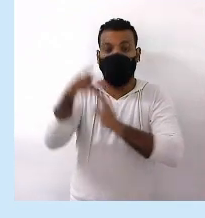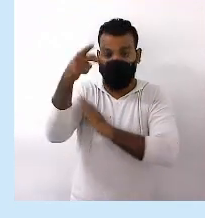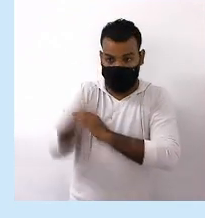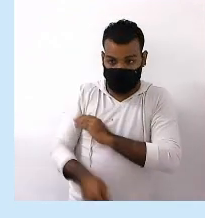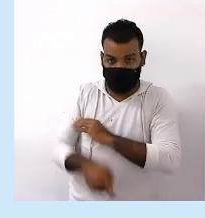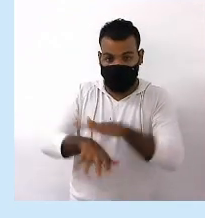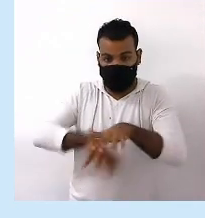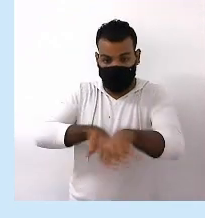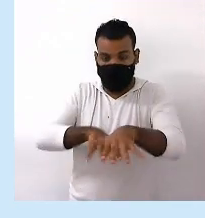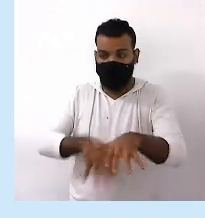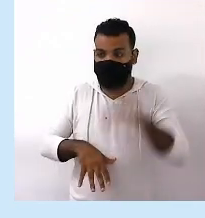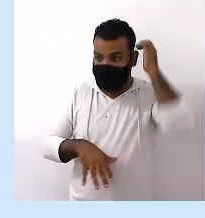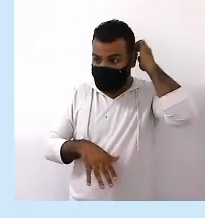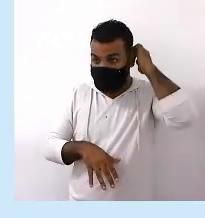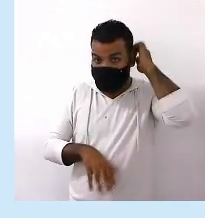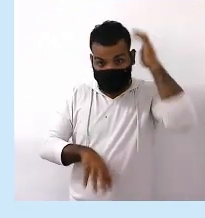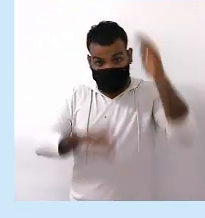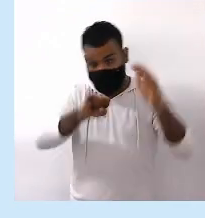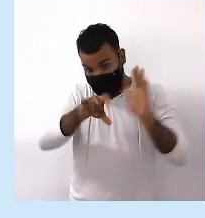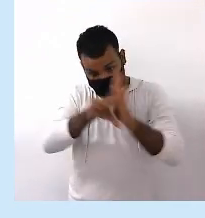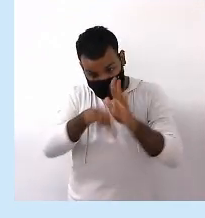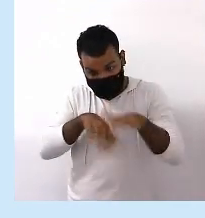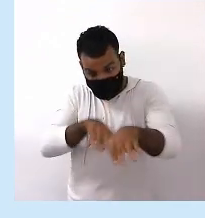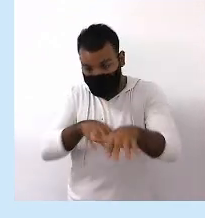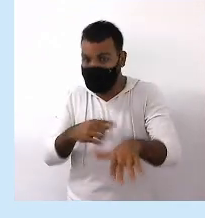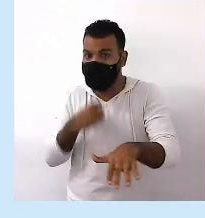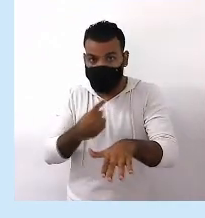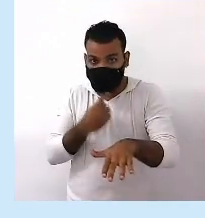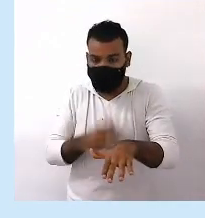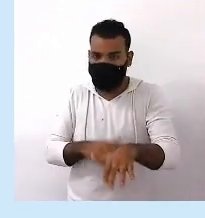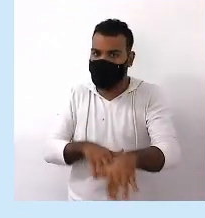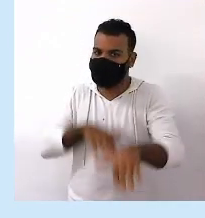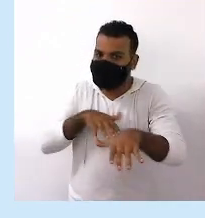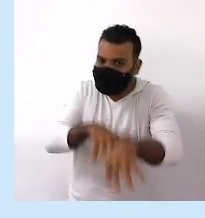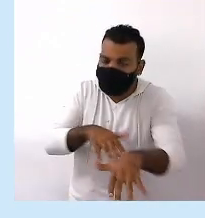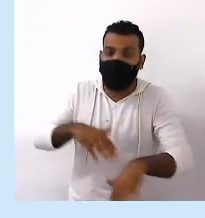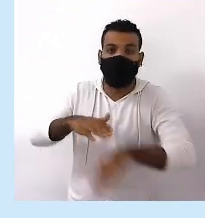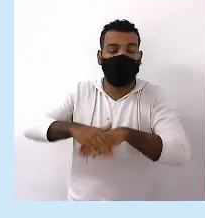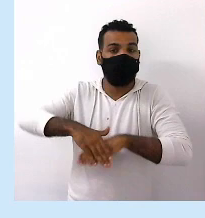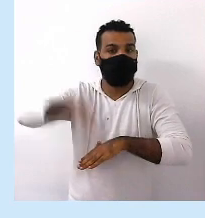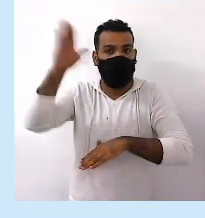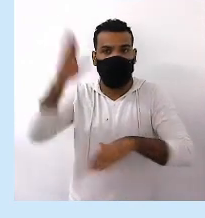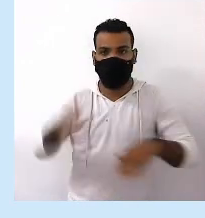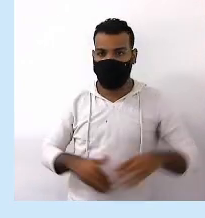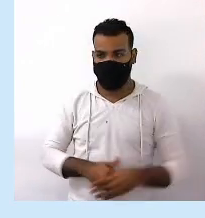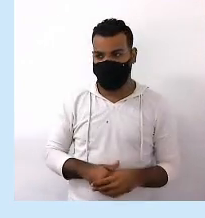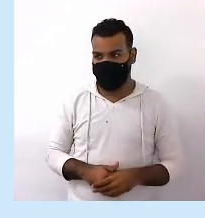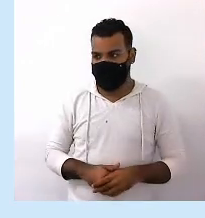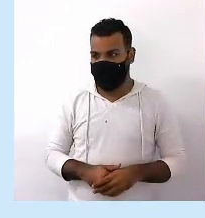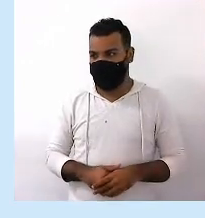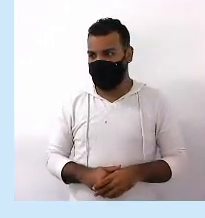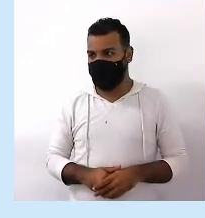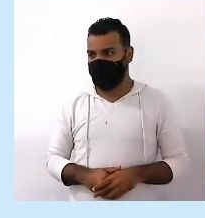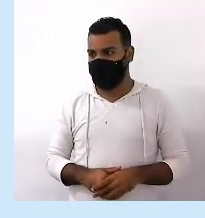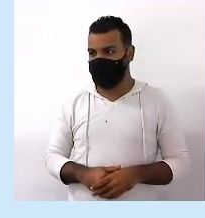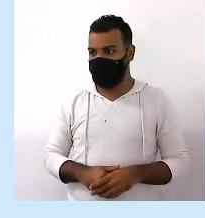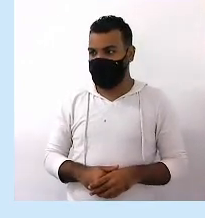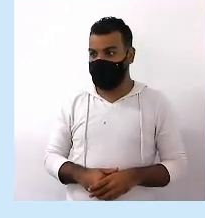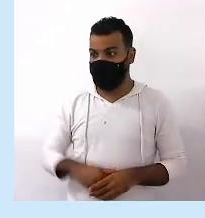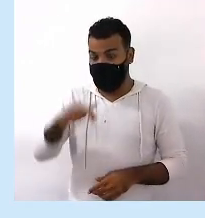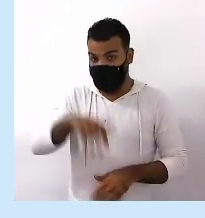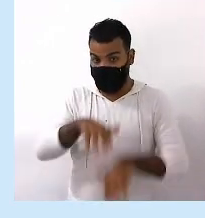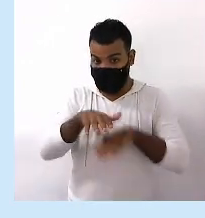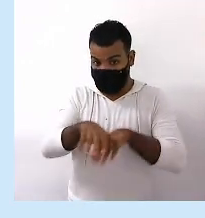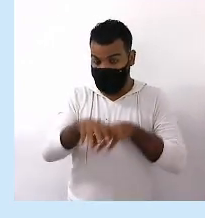Se não Misericórdia A situação Já é complicada Não vamos nem comentar O nosso trânsito Nas nossas metrópoles Pela